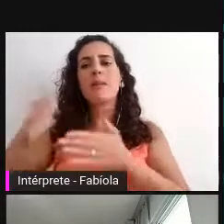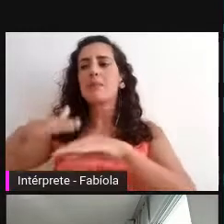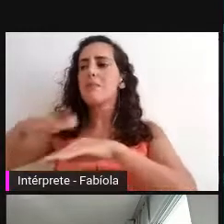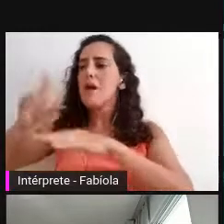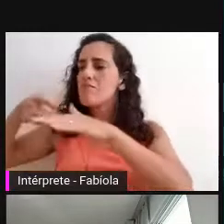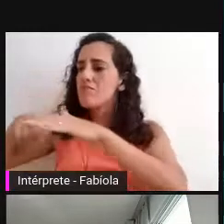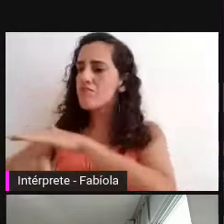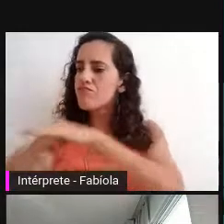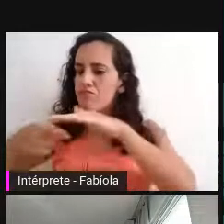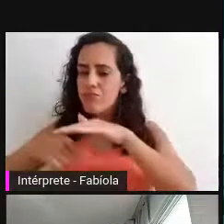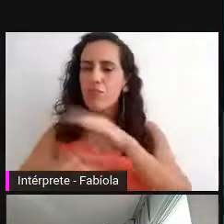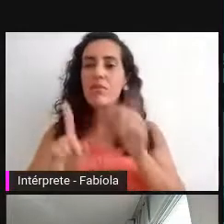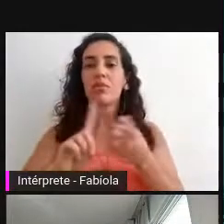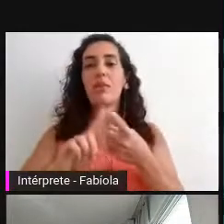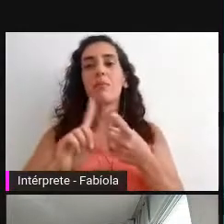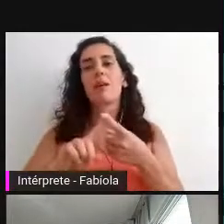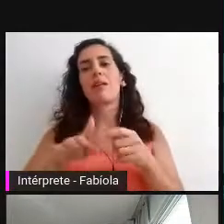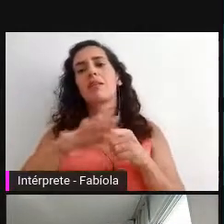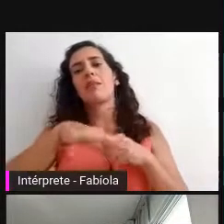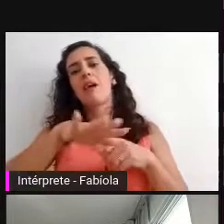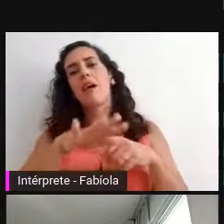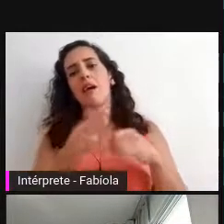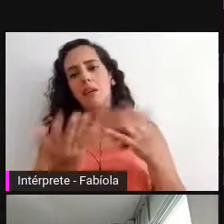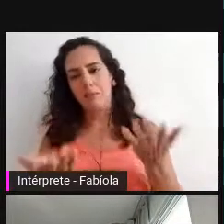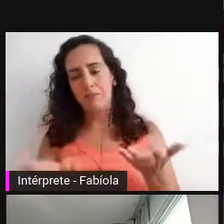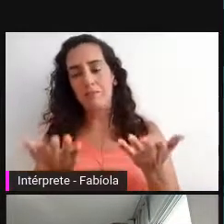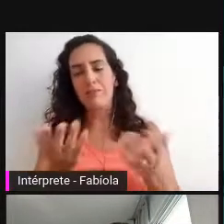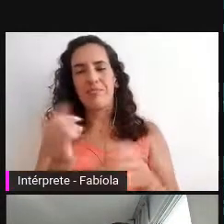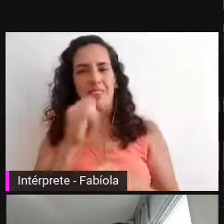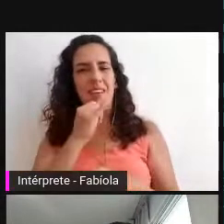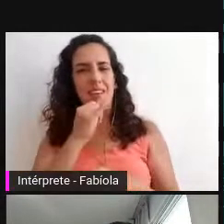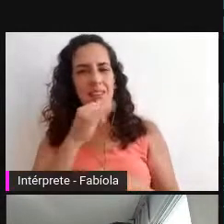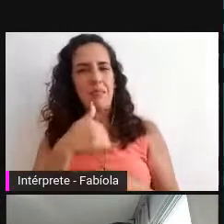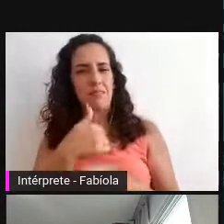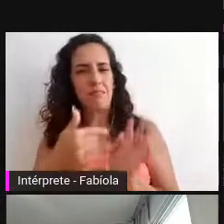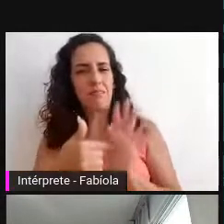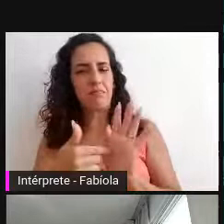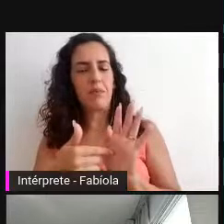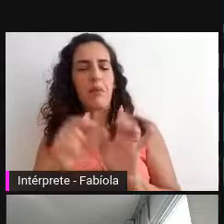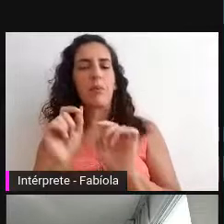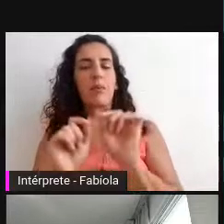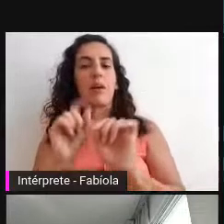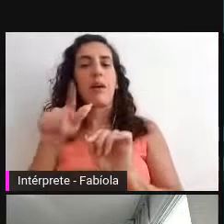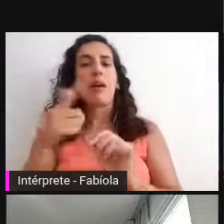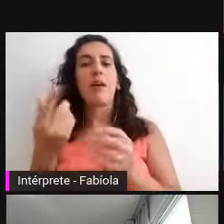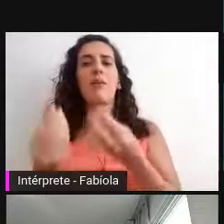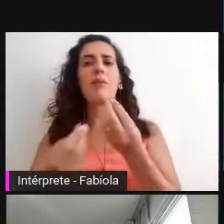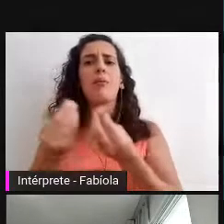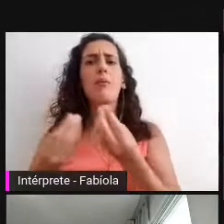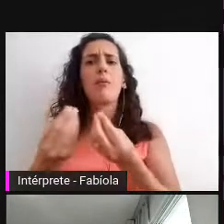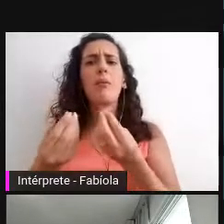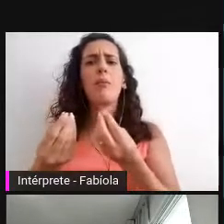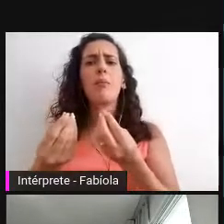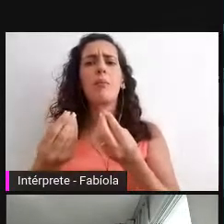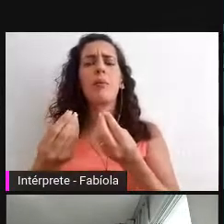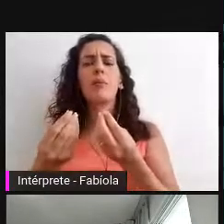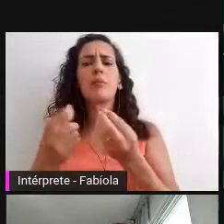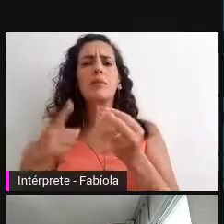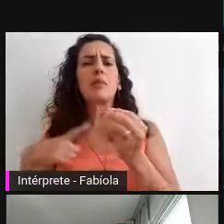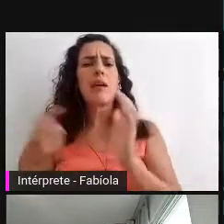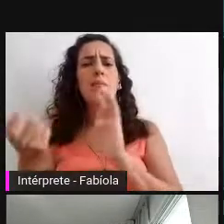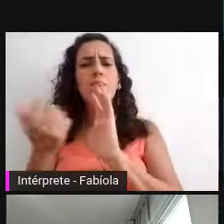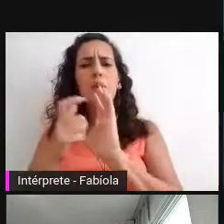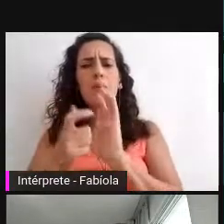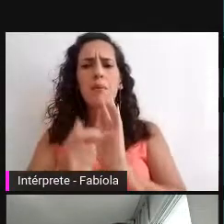sinérgicos. Um exemplo disso é a própria estrutura dos pacotes do modelo AIS, que foi